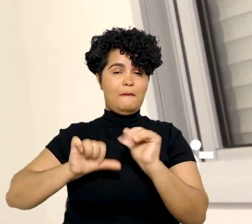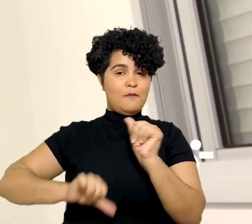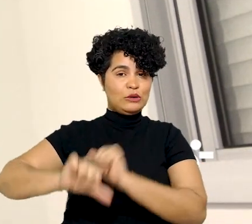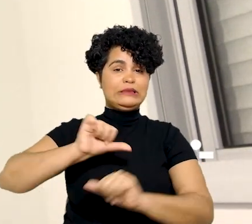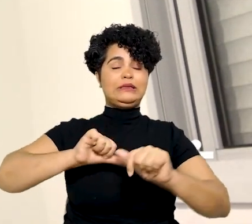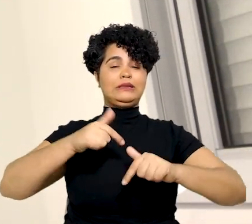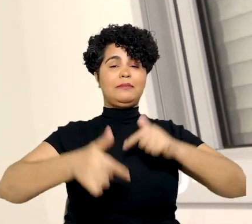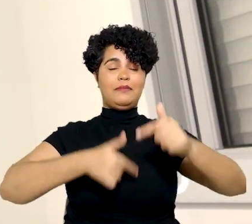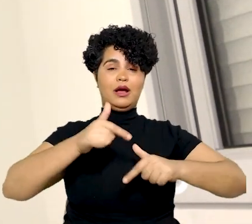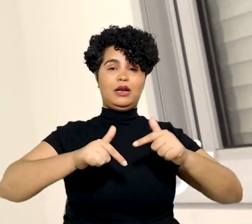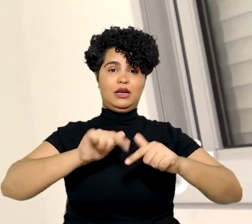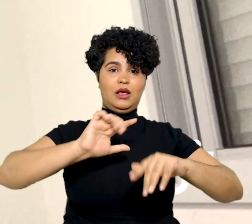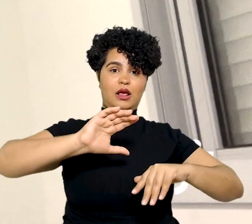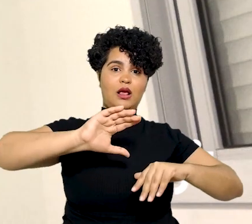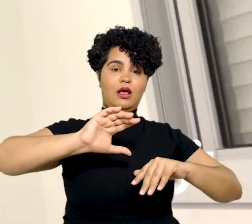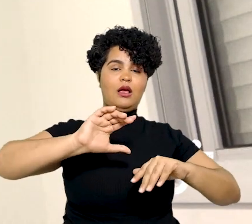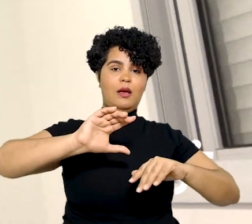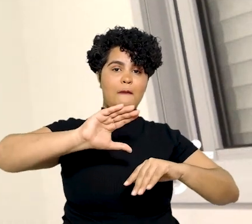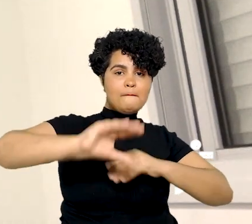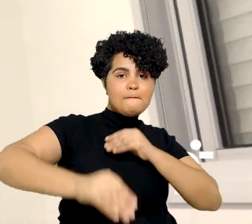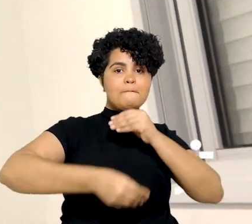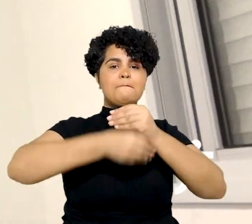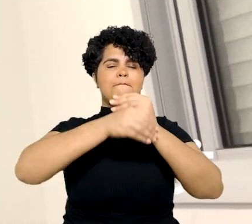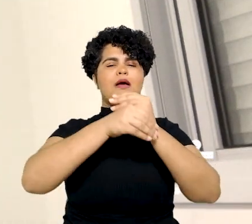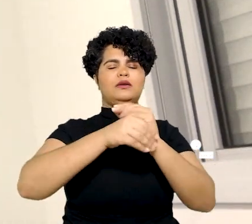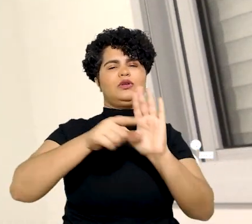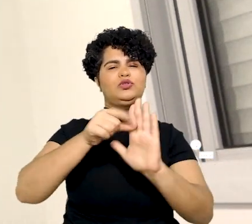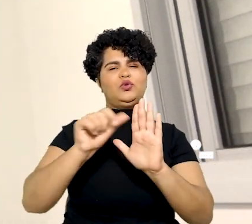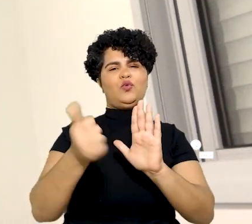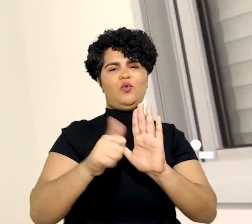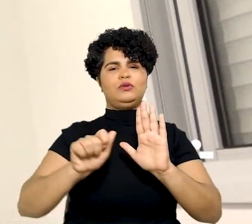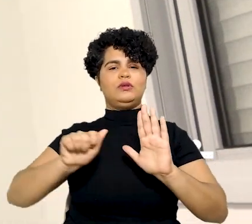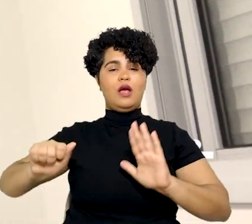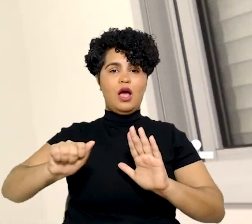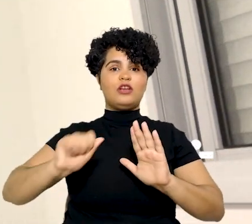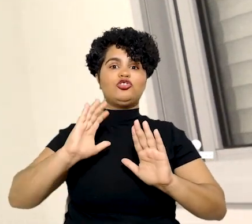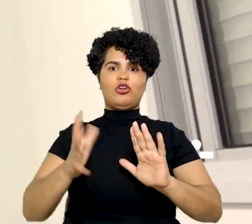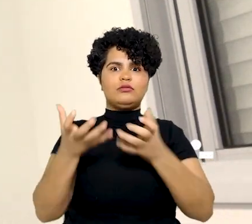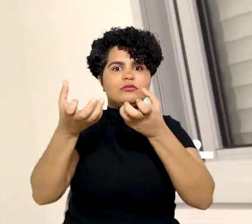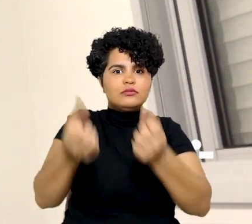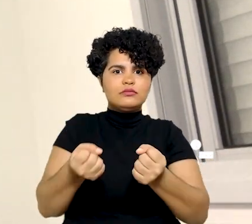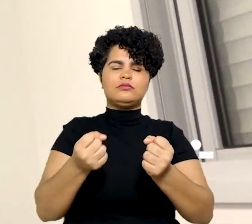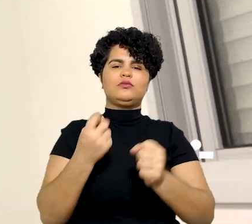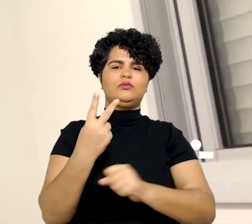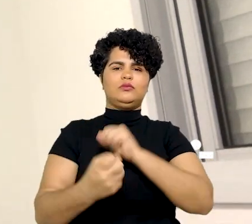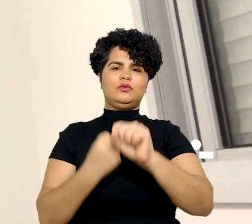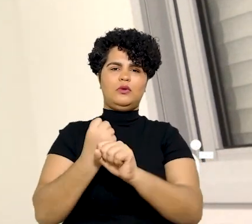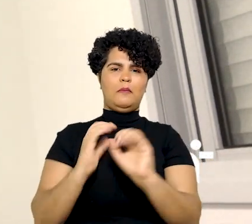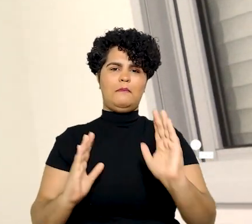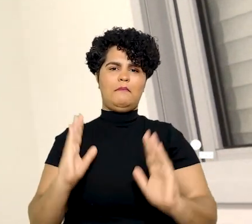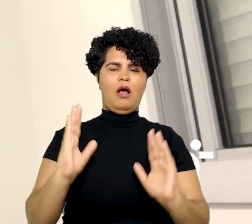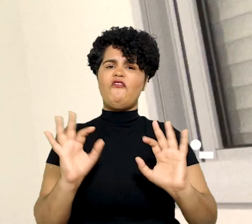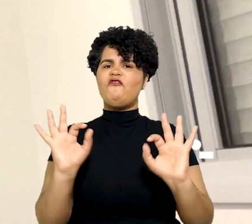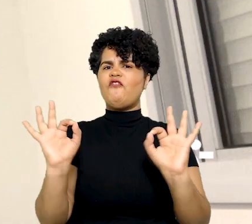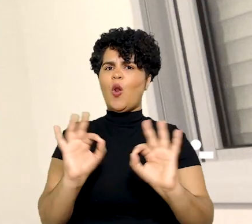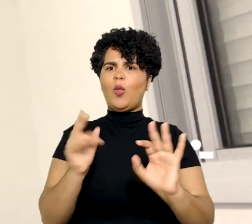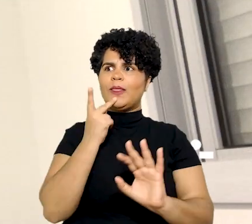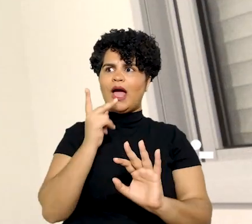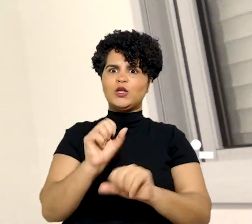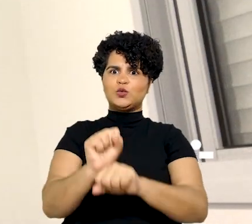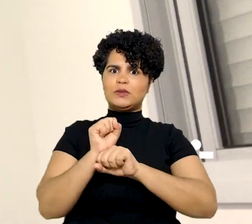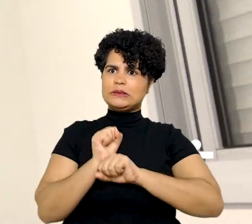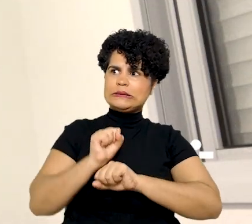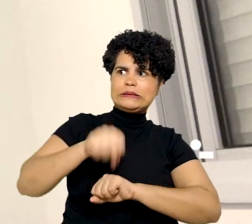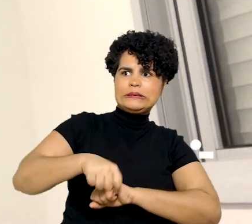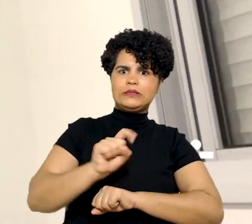da reforma trabalhista, que inseriu o artigo 11a regulamentando a prescrição intercorrente e nada mencionou